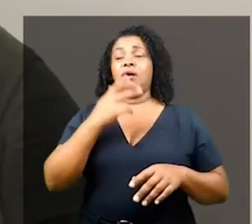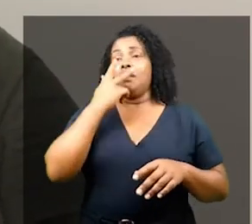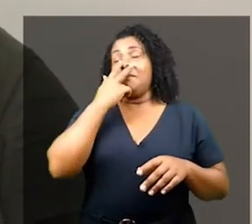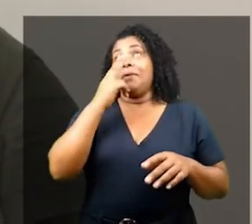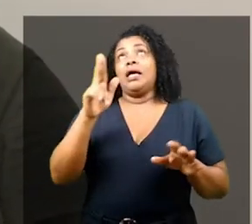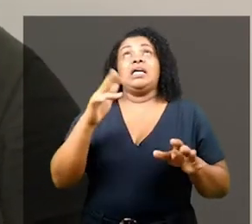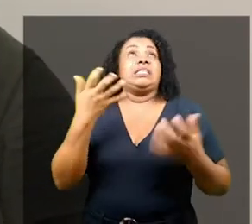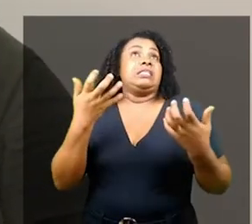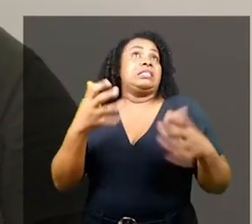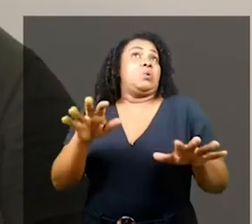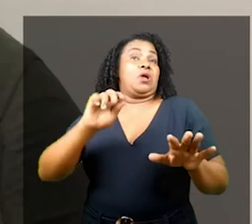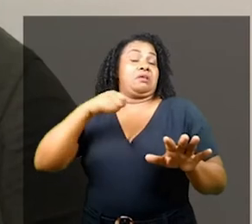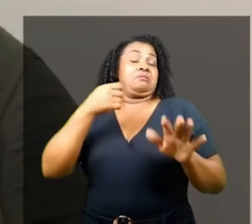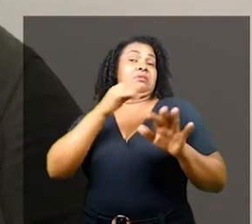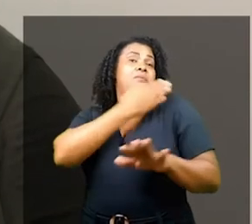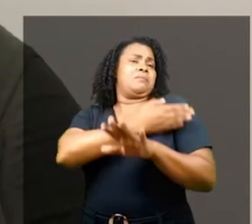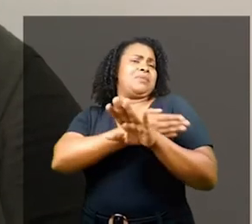sua identidade branca.